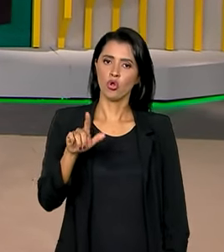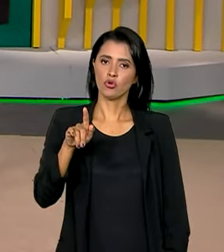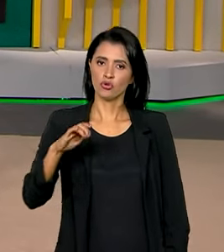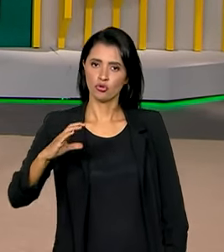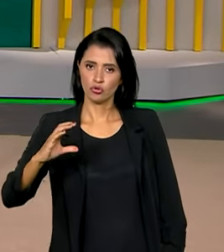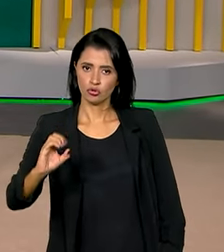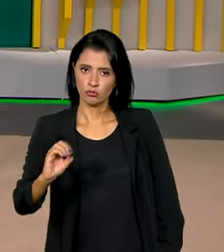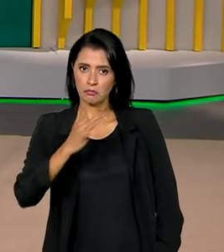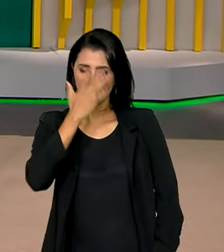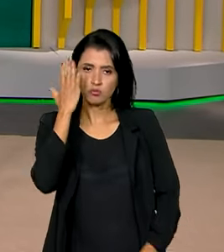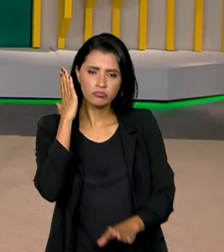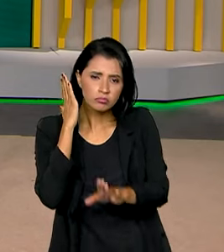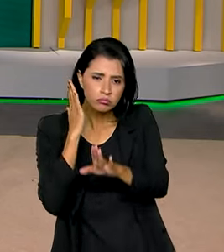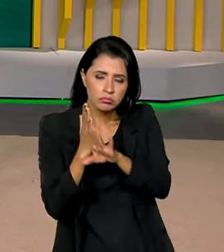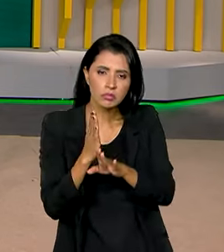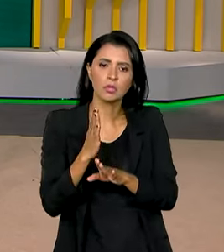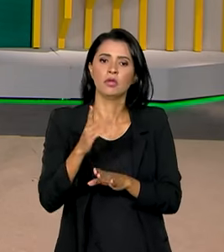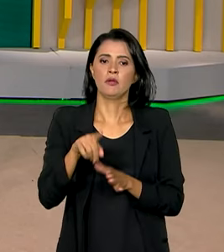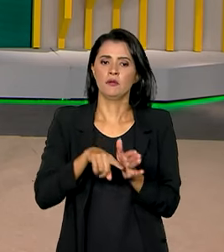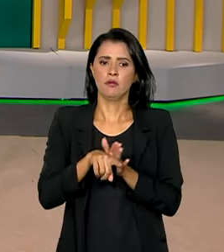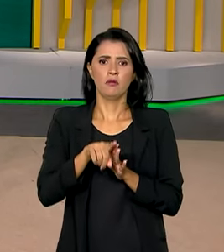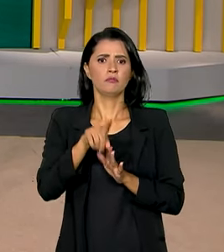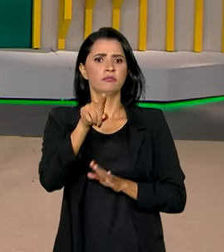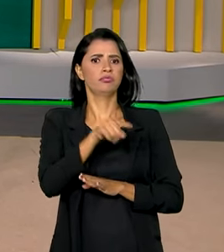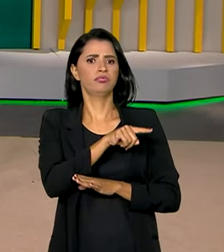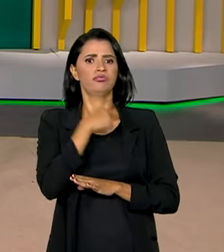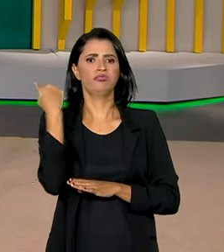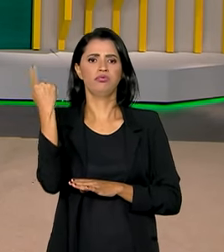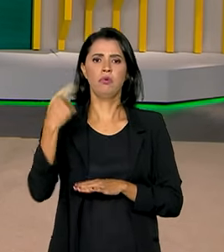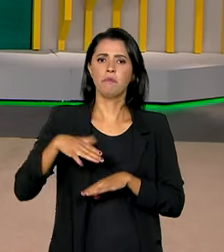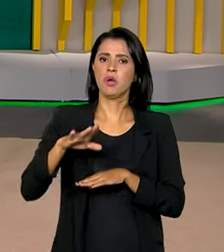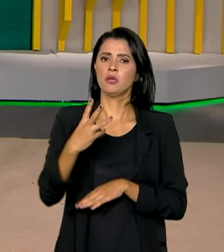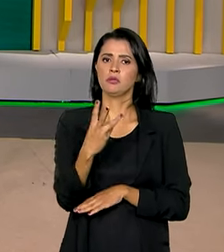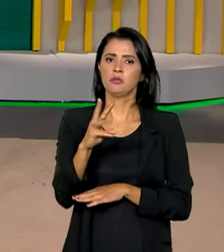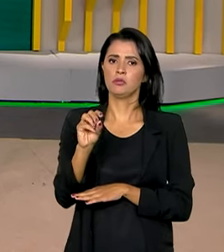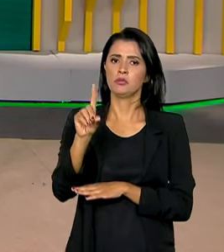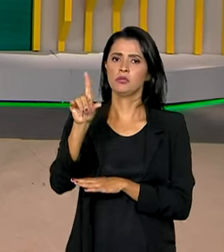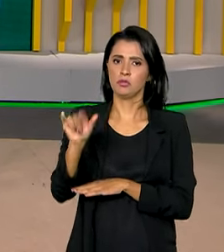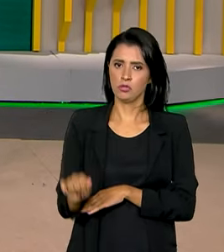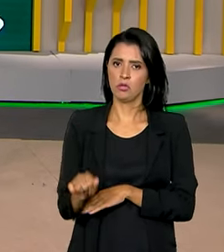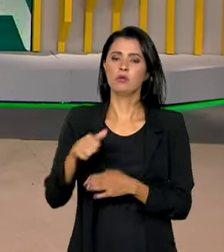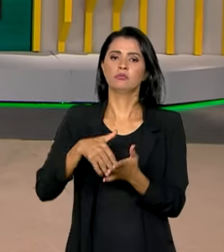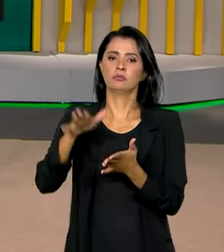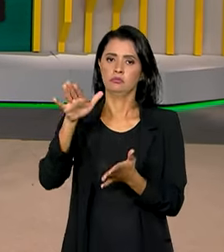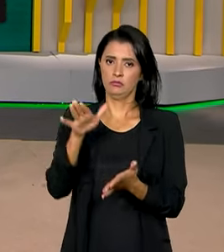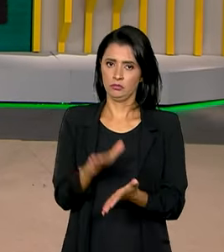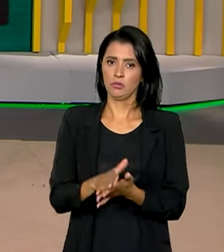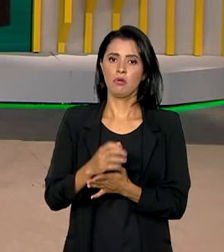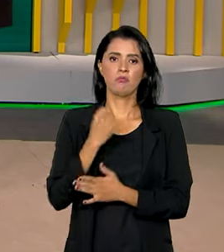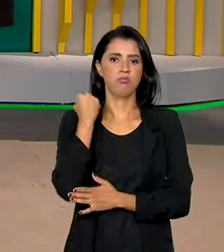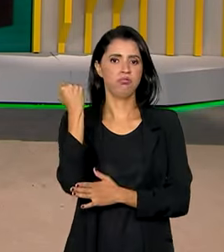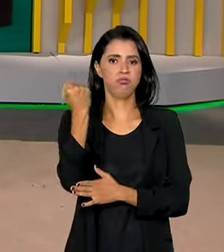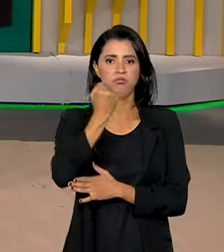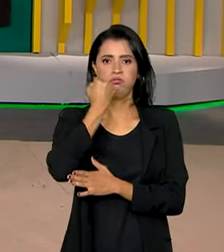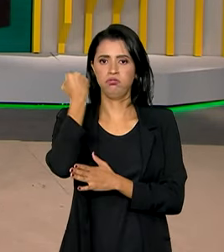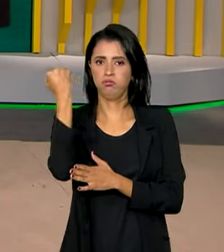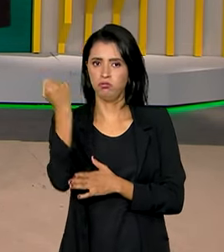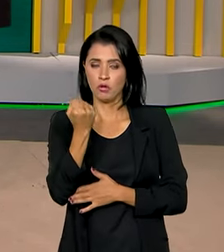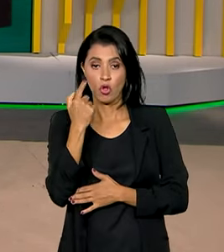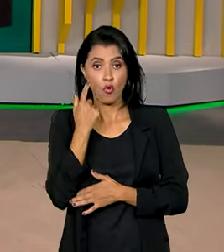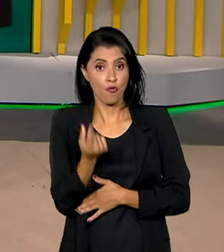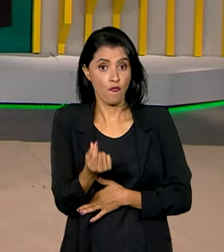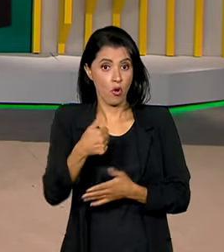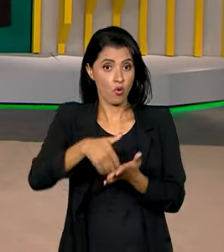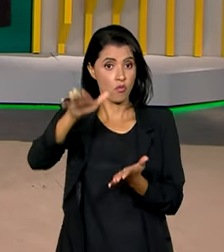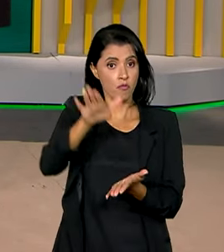E quem for pego com o teste vencido por mais de 30 dias, estará cometendo infração de trânsito gravíssima. E olha, o valor